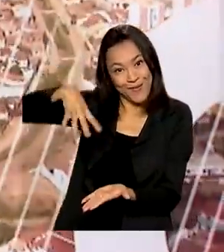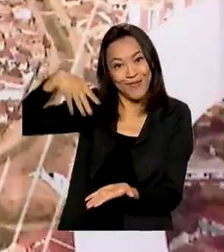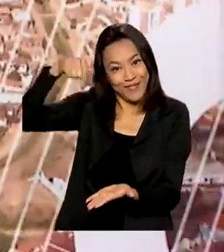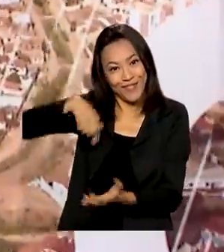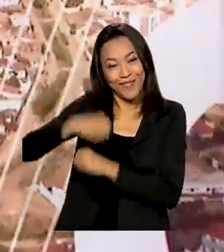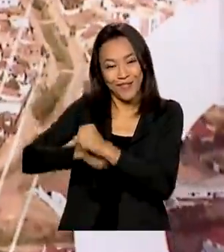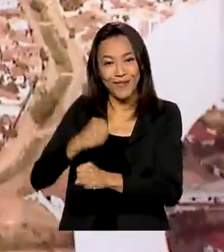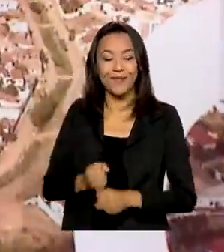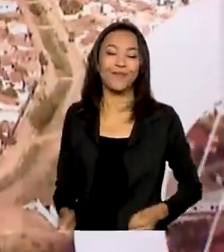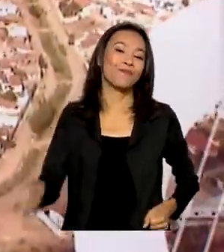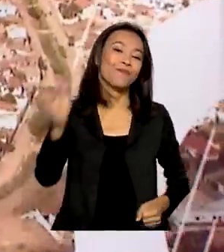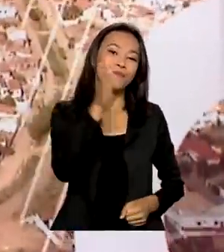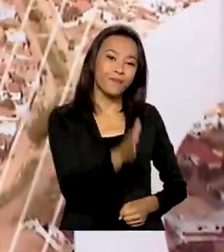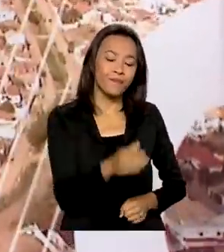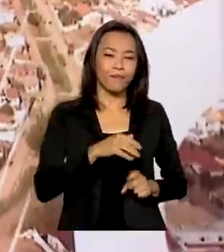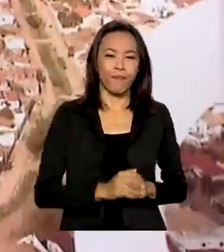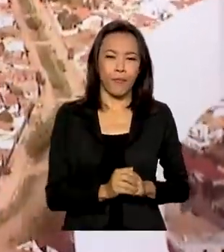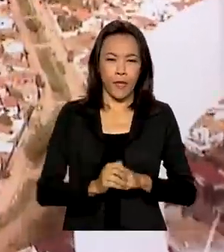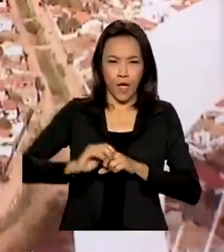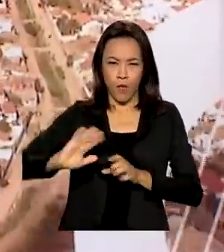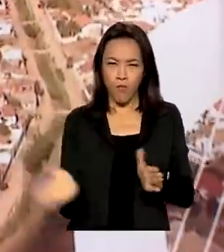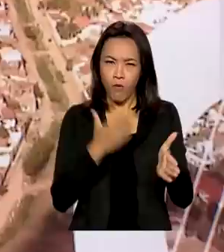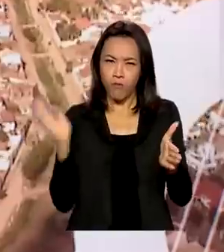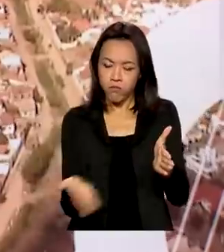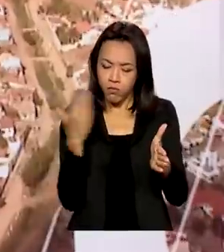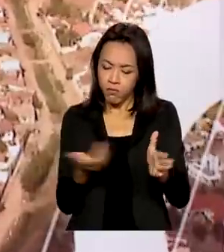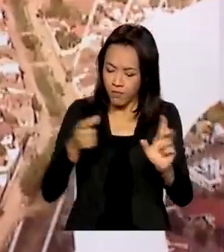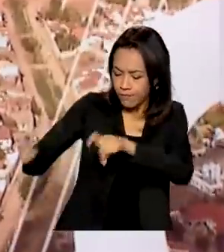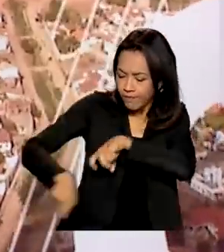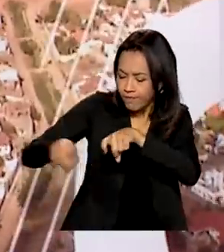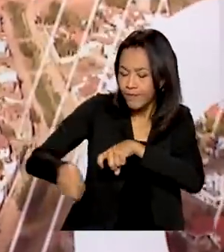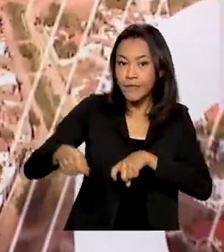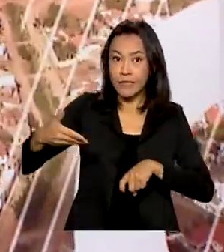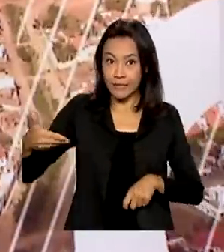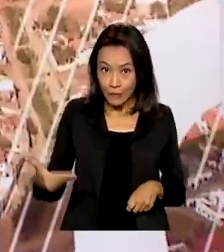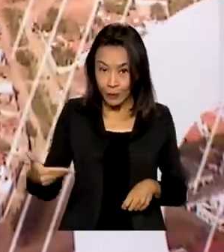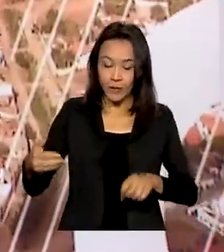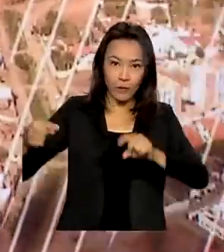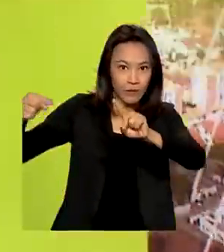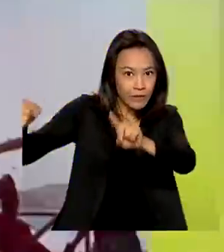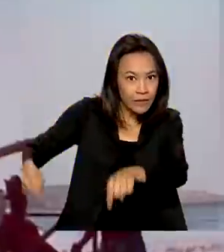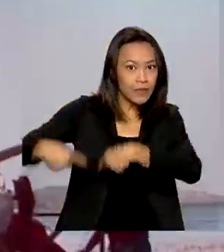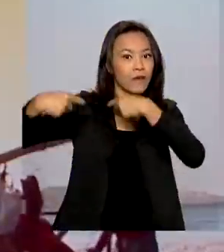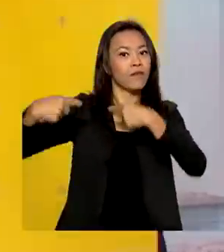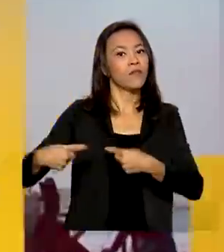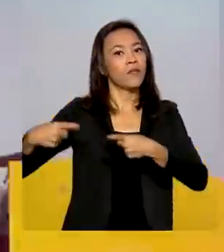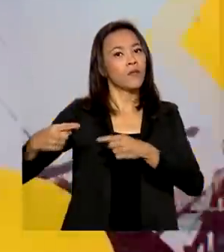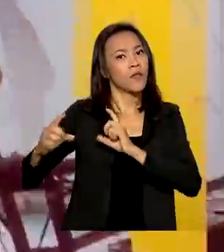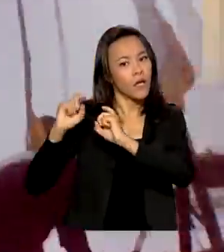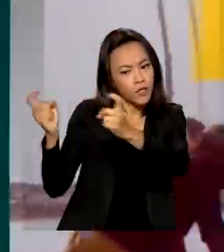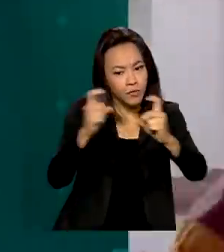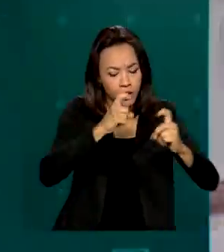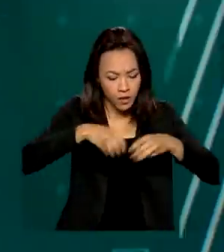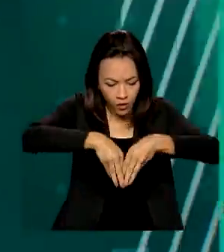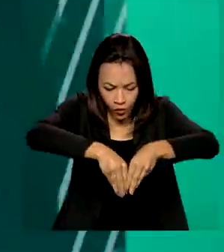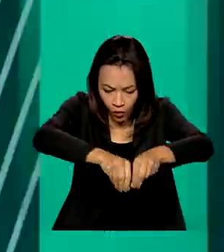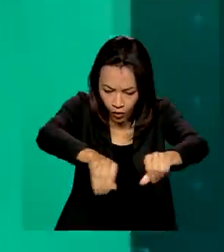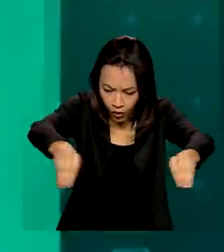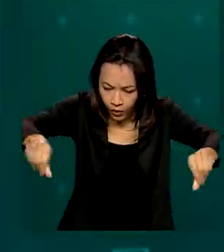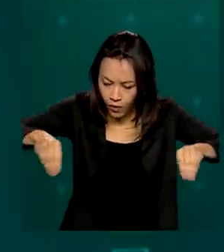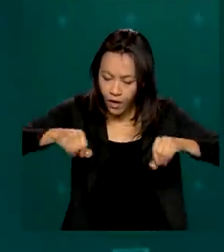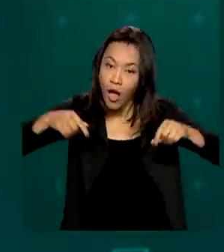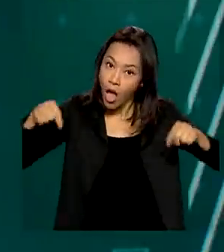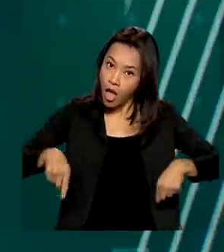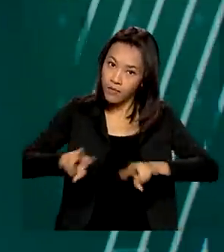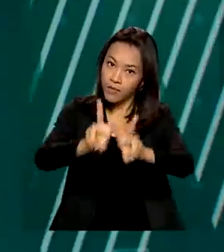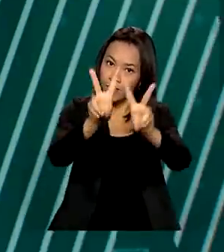Aumentar a produção agrícola com sustentabilidade. Este é um desafio na hora de promover a gestão do solo. O assunto fez parte de um